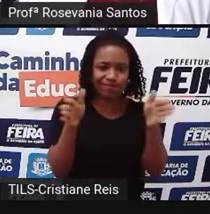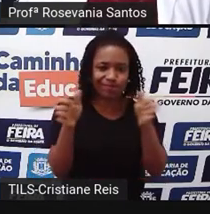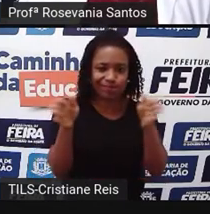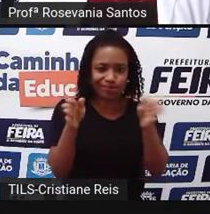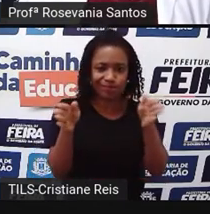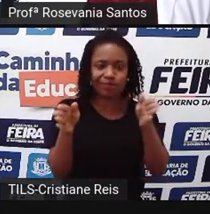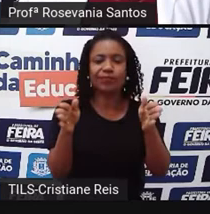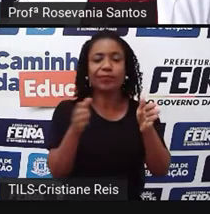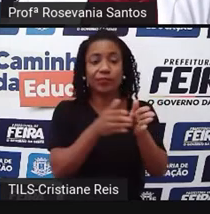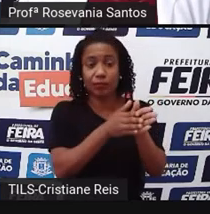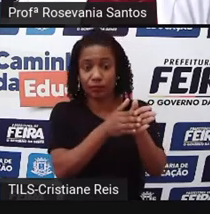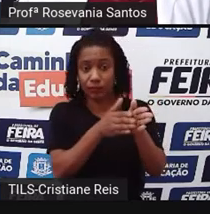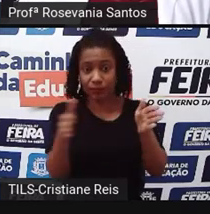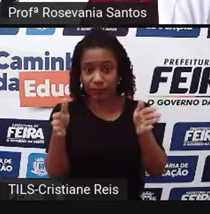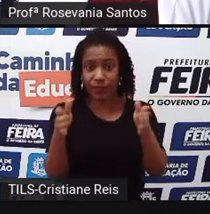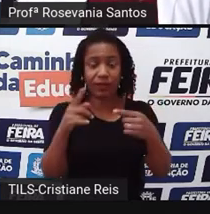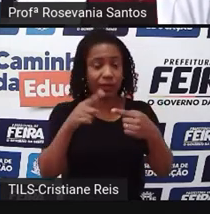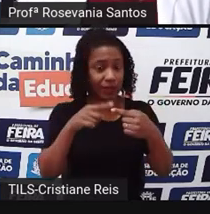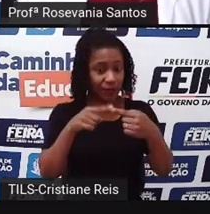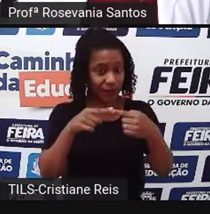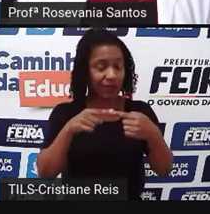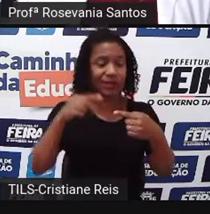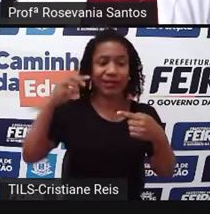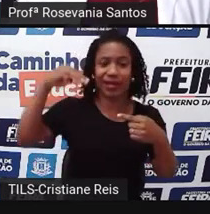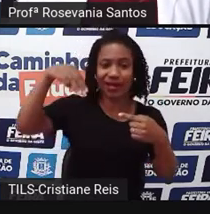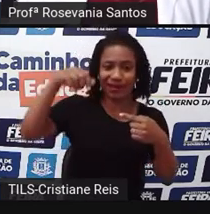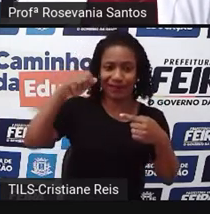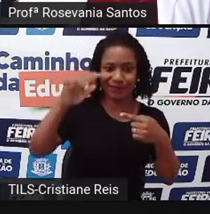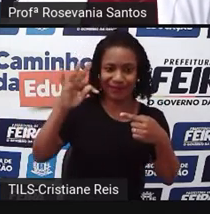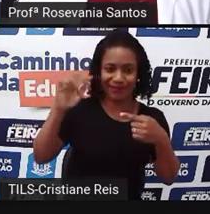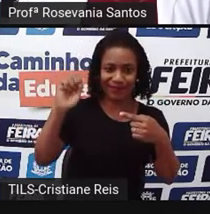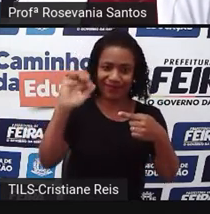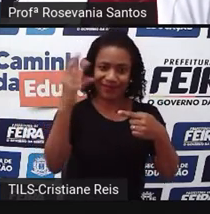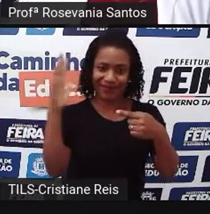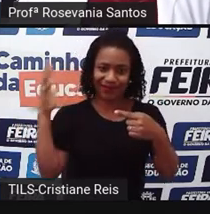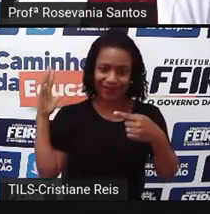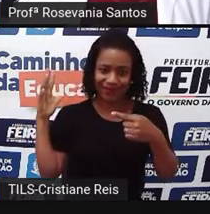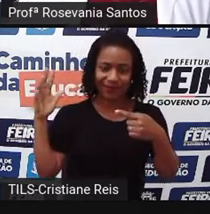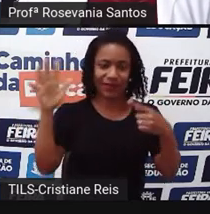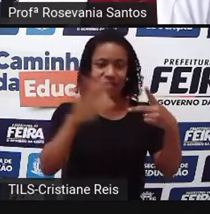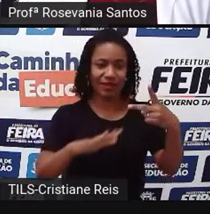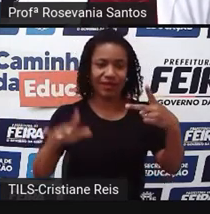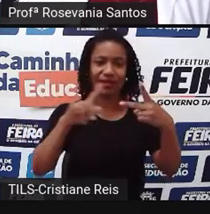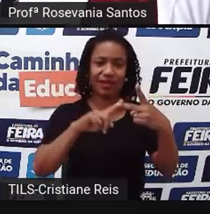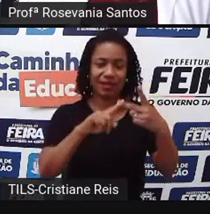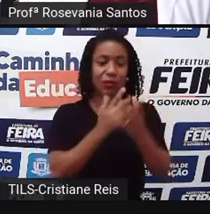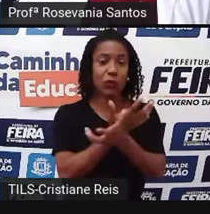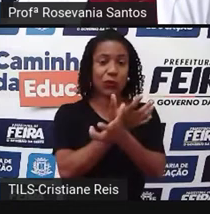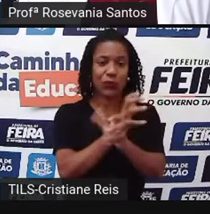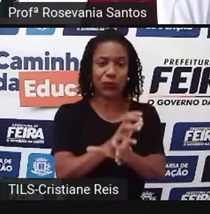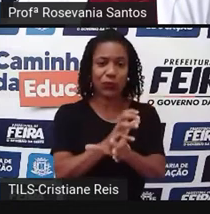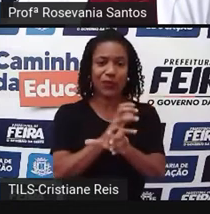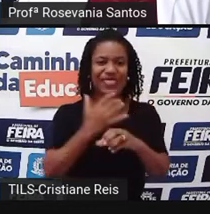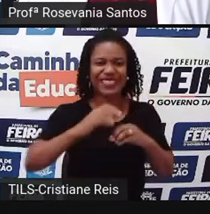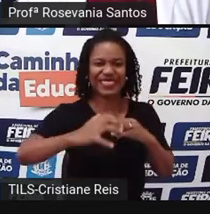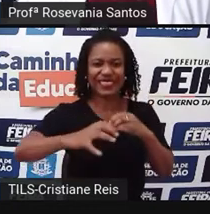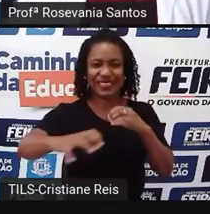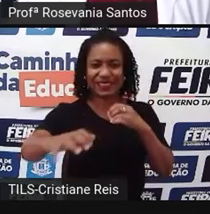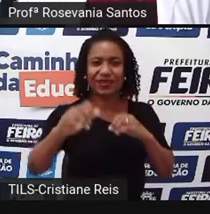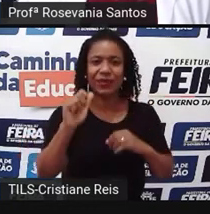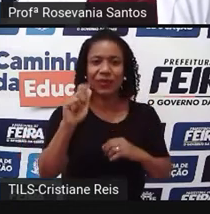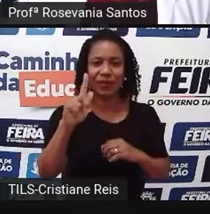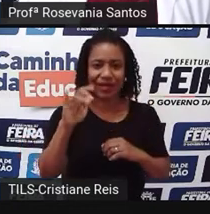seguindo na ordem, zona da Mata, a gente tem o Agreste, que é uma faixinha mesmo. Aí vem o Agreste,